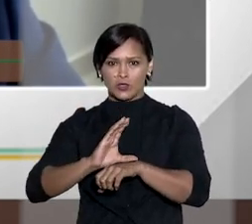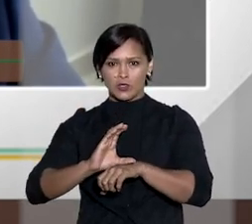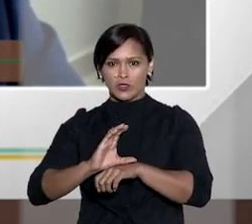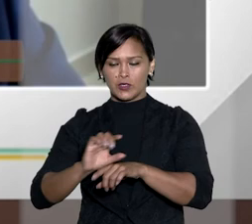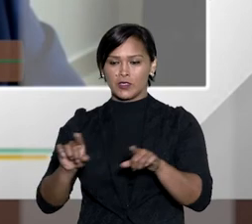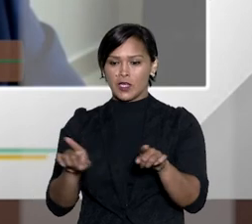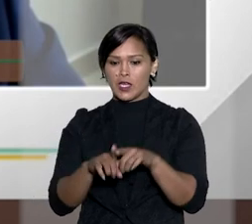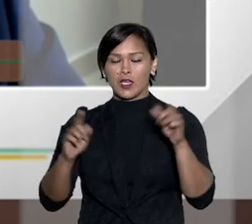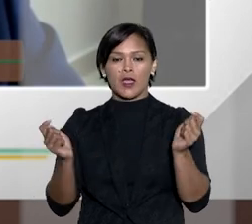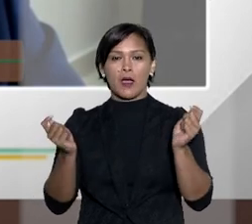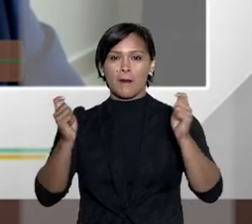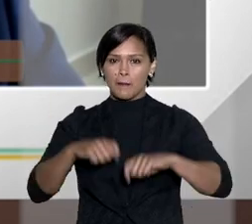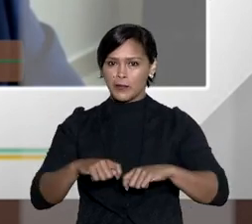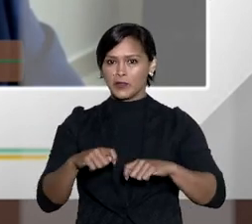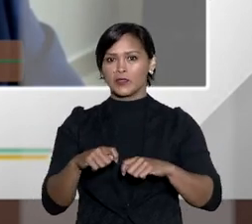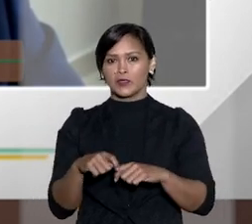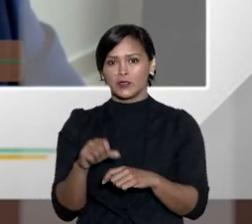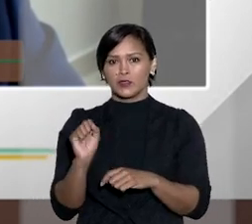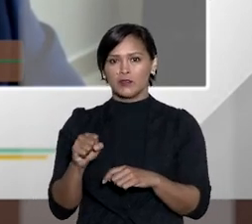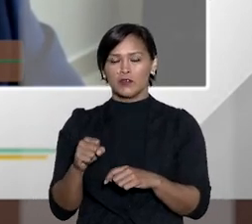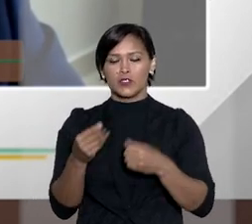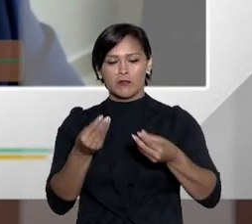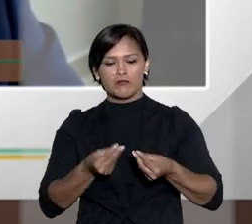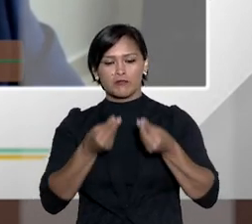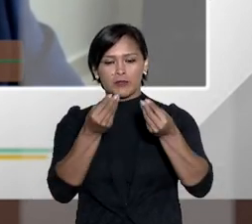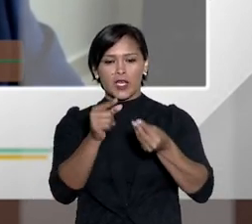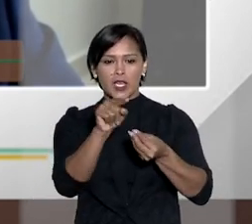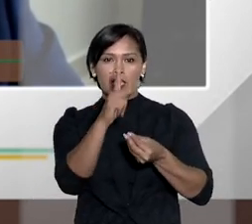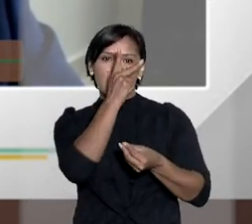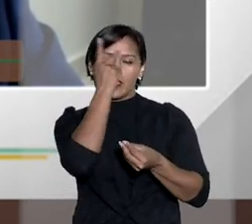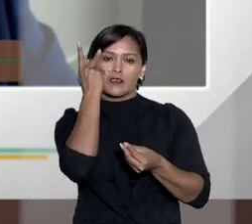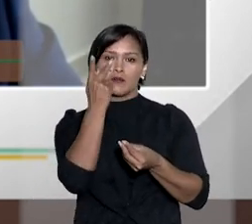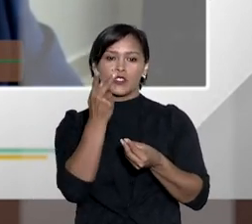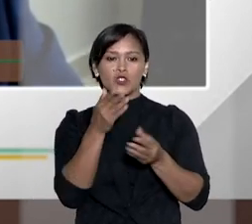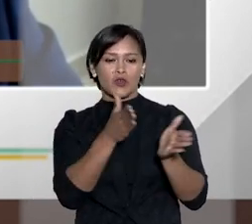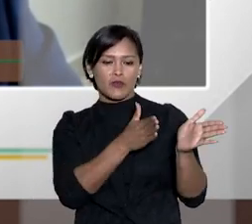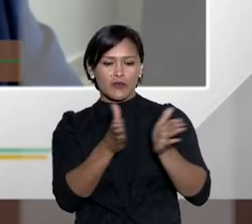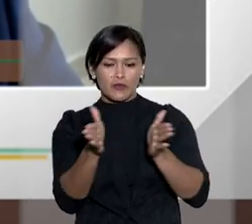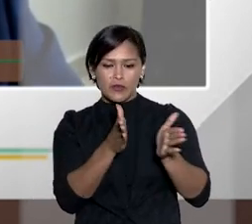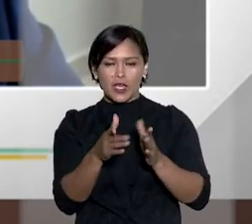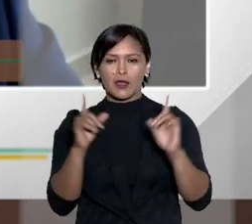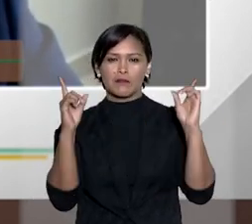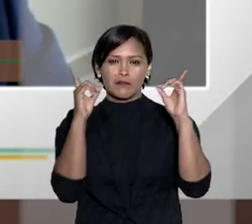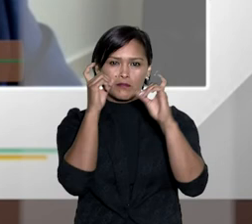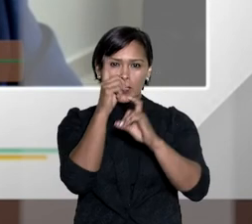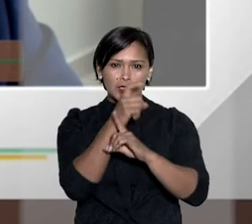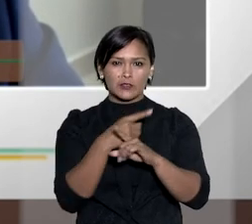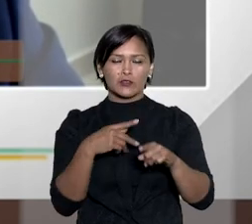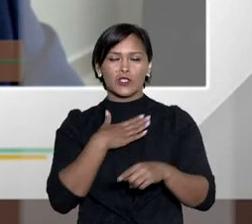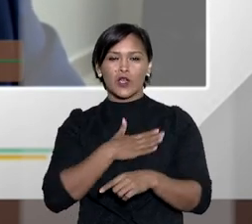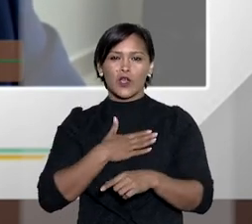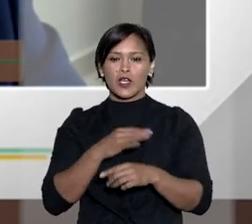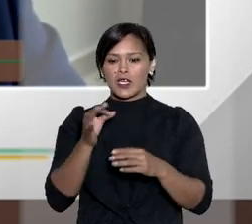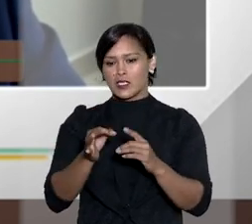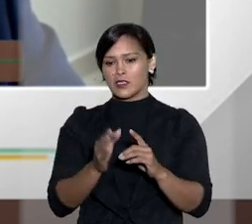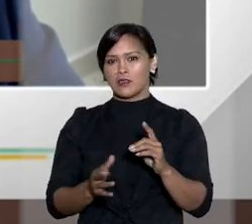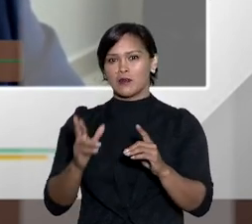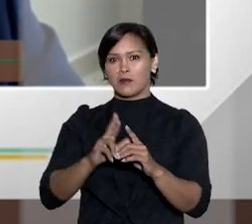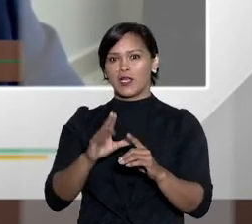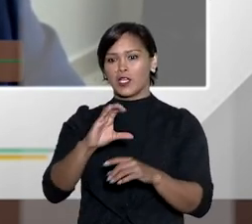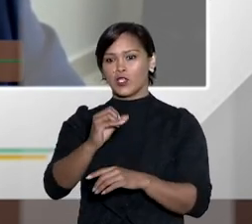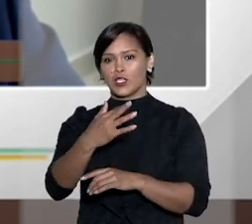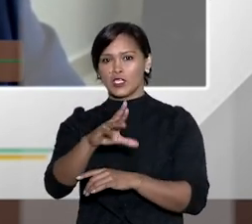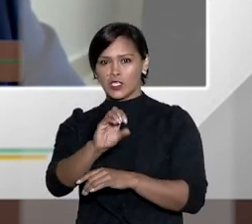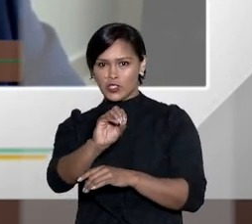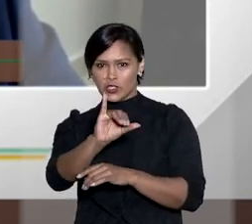até incorporadas na constituição que permitem uma prestação para aquelas pessoas invisibilizadas